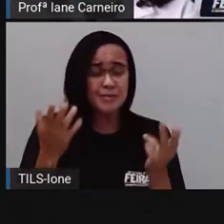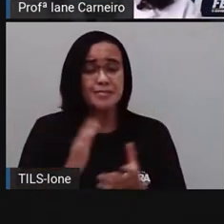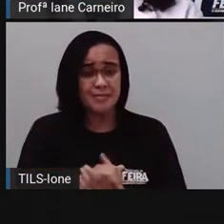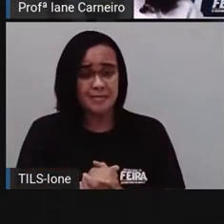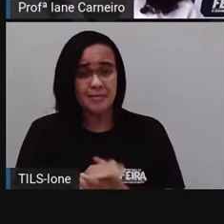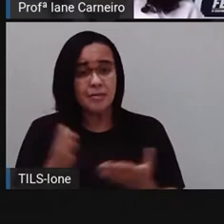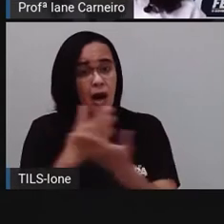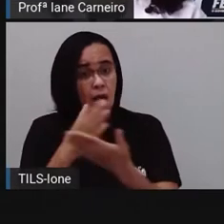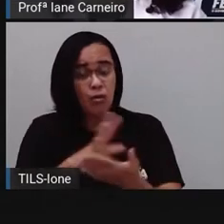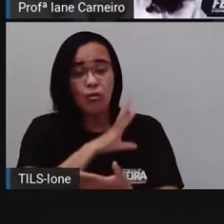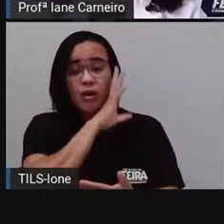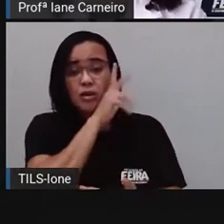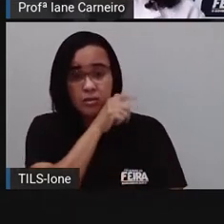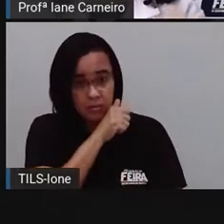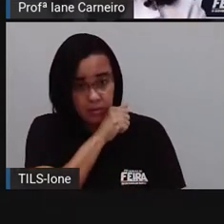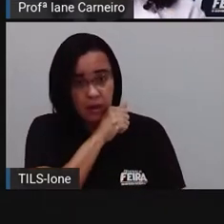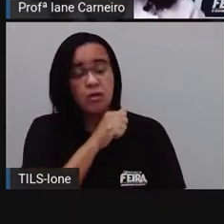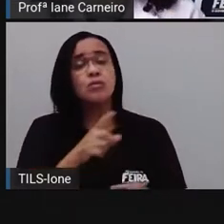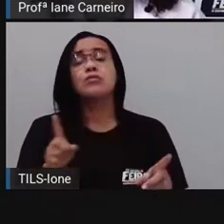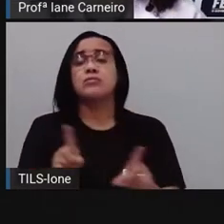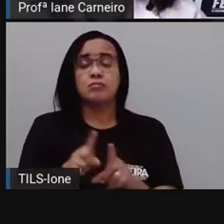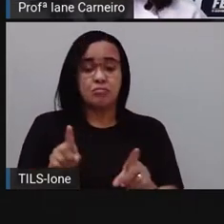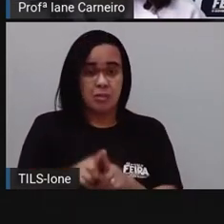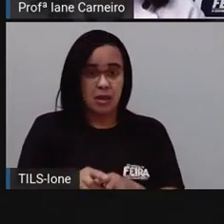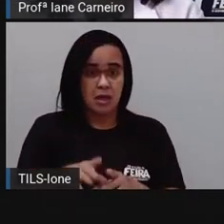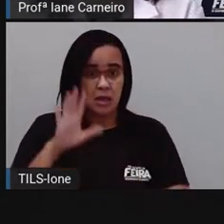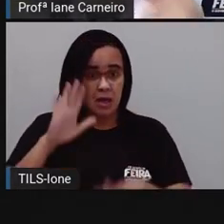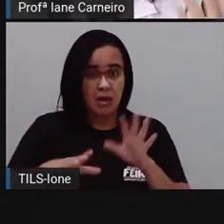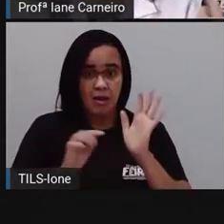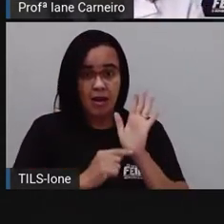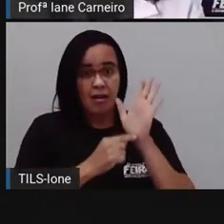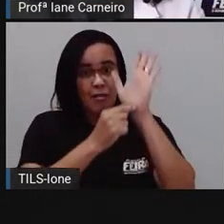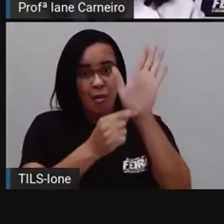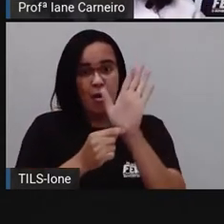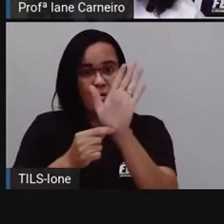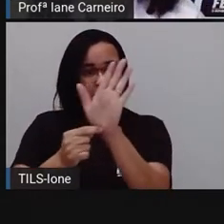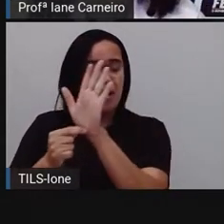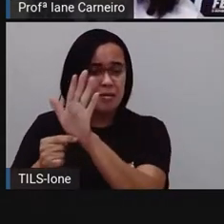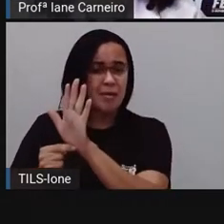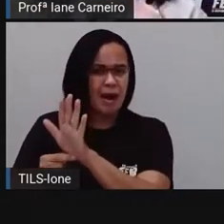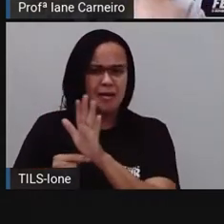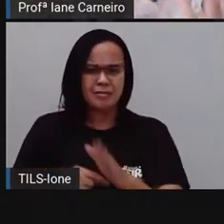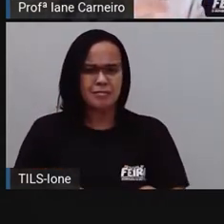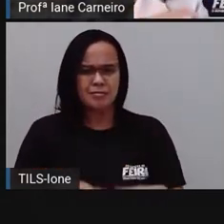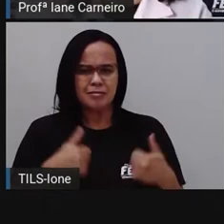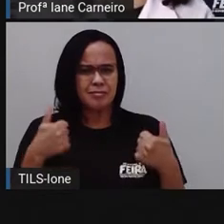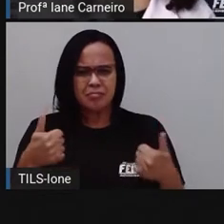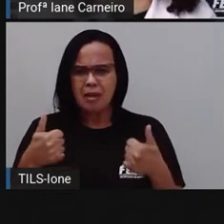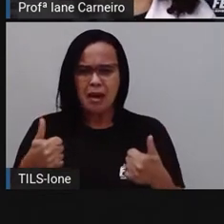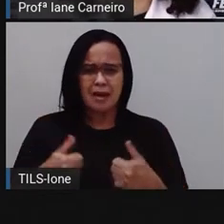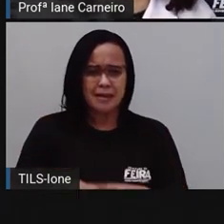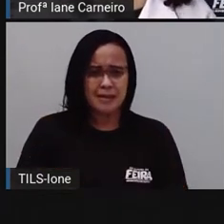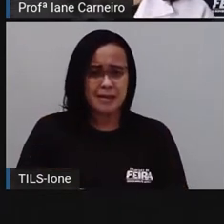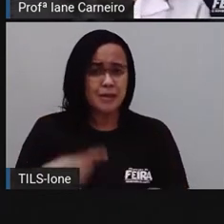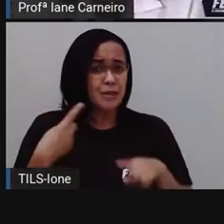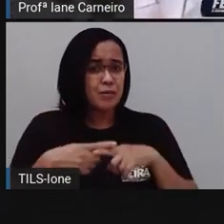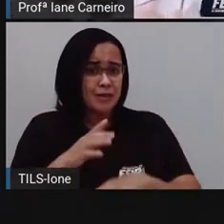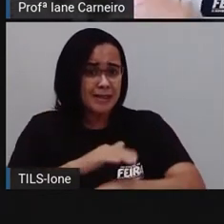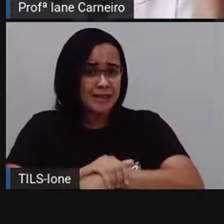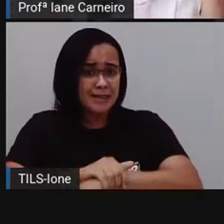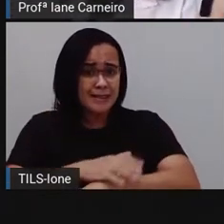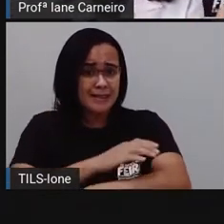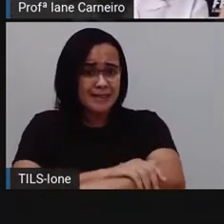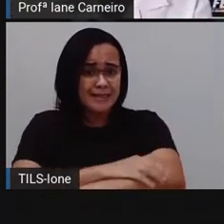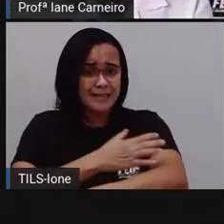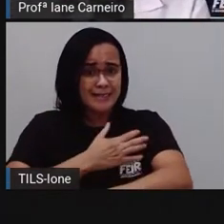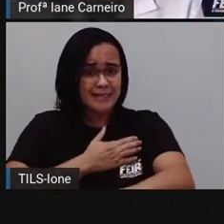expostos na expofeira, por exemplo, são animais que estão acostumados com o toque do ser humano, né? Porque